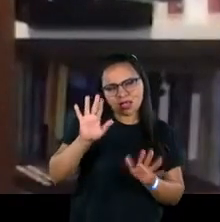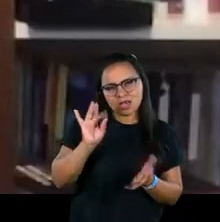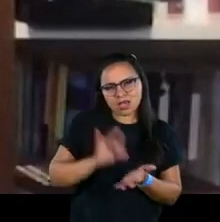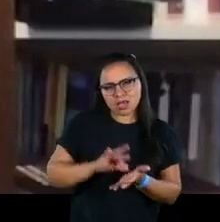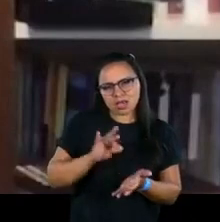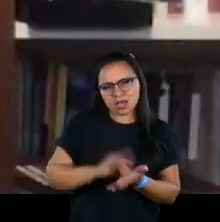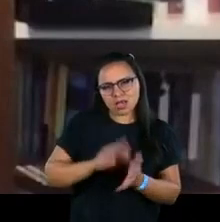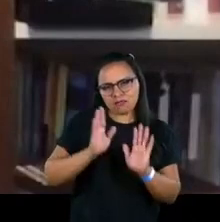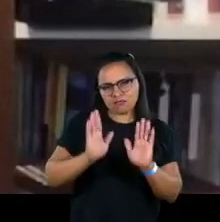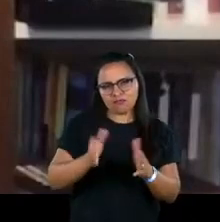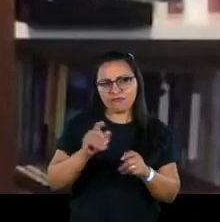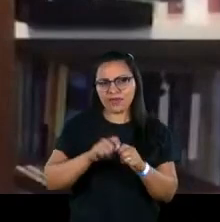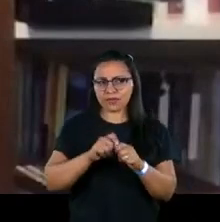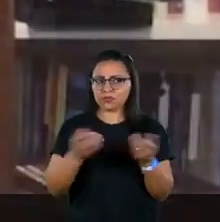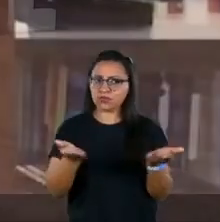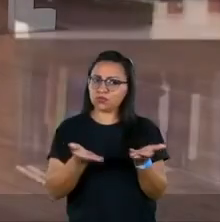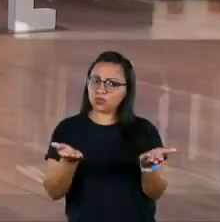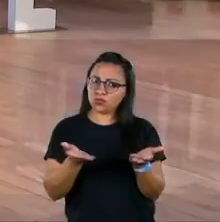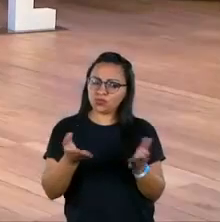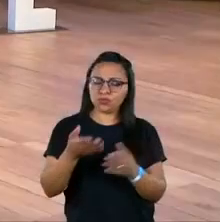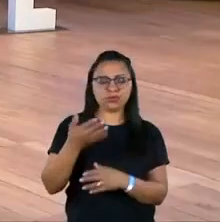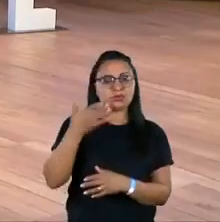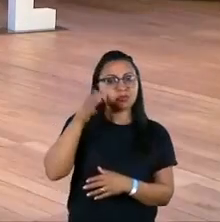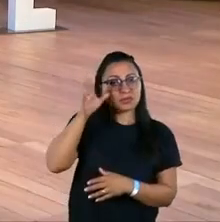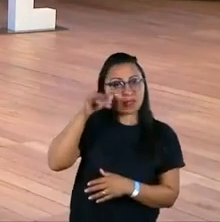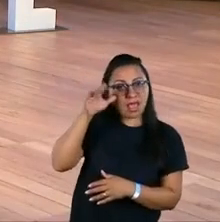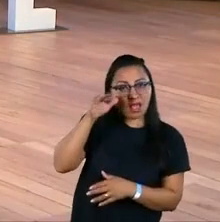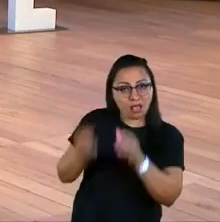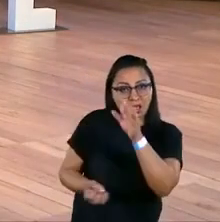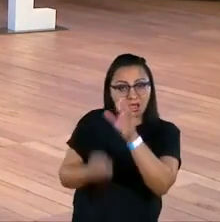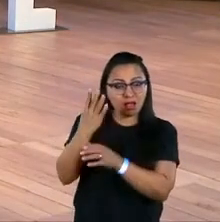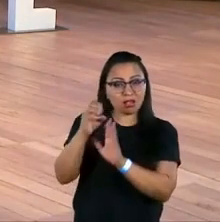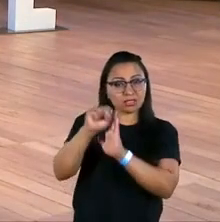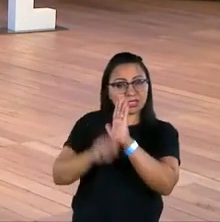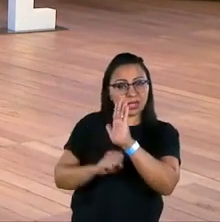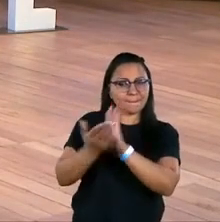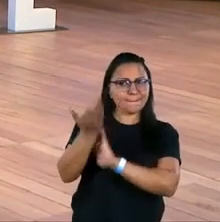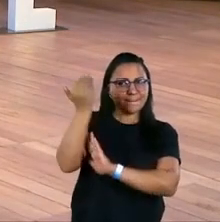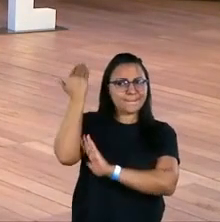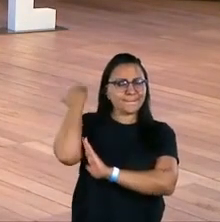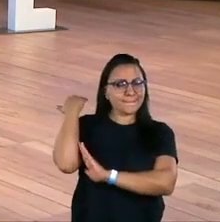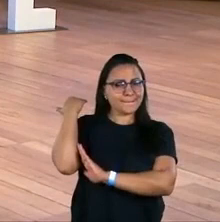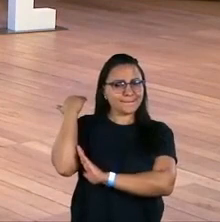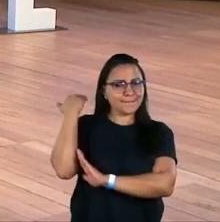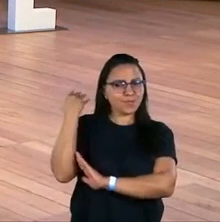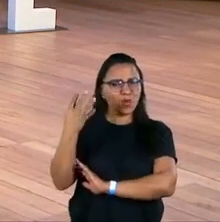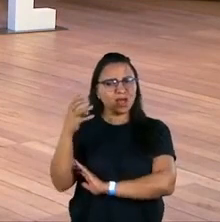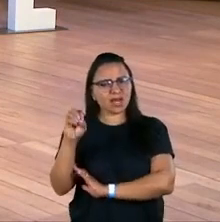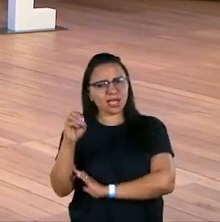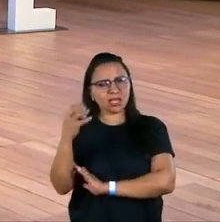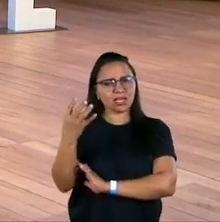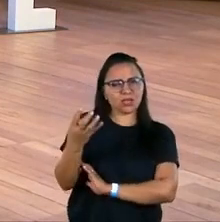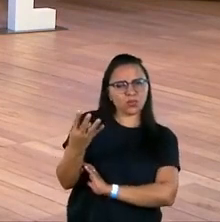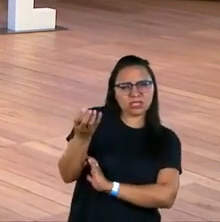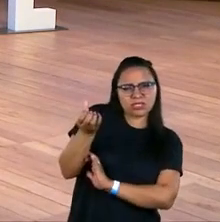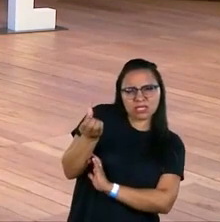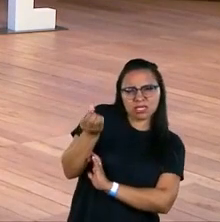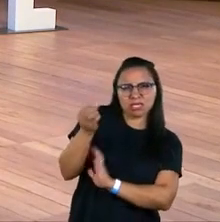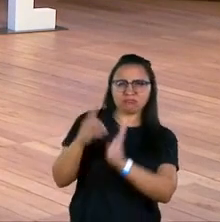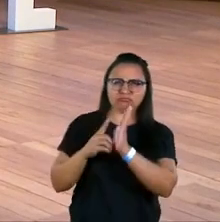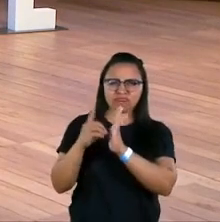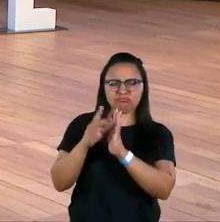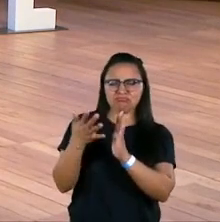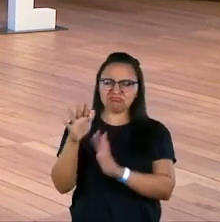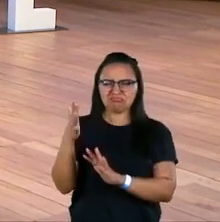relação ao que a gente faz hoje, o SESC é uma instituição criada no século passado, nos anos 40, 46, com o objetivo